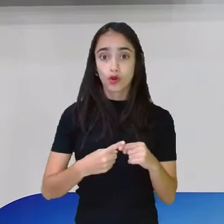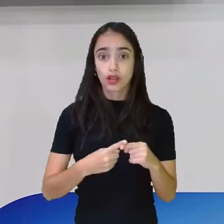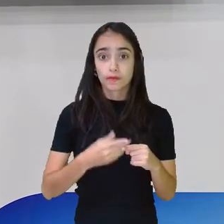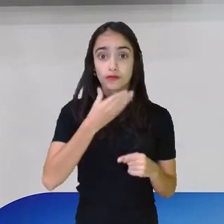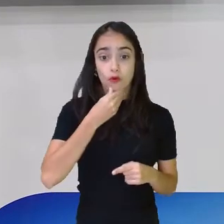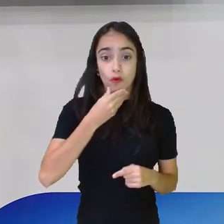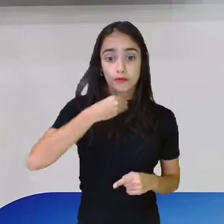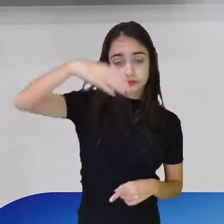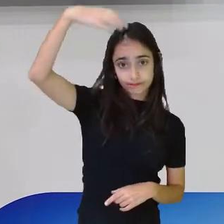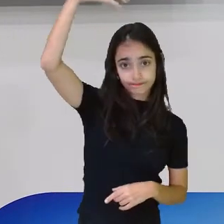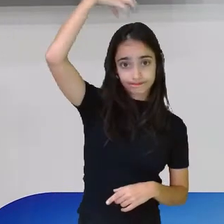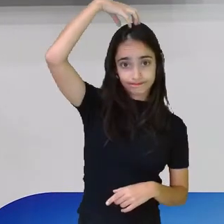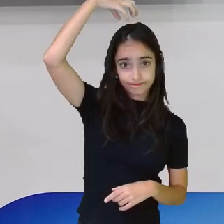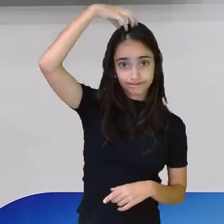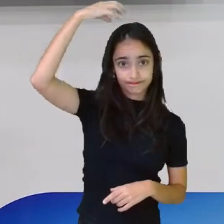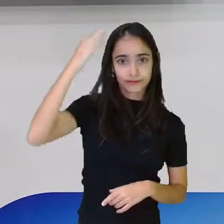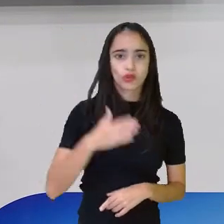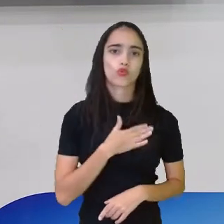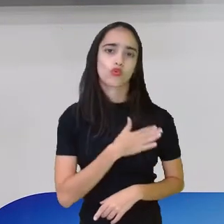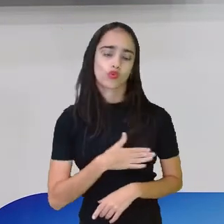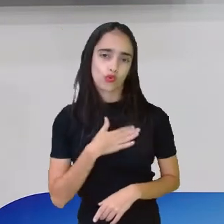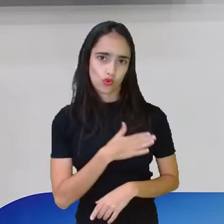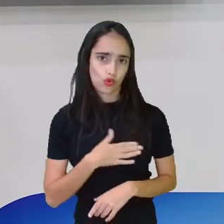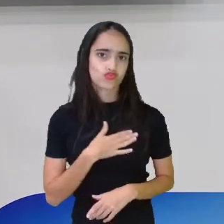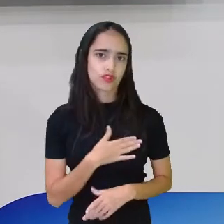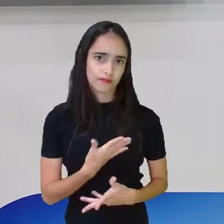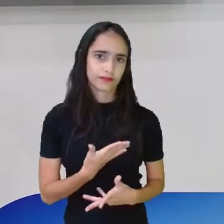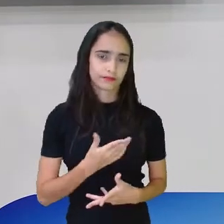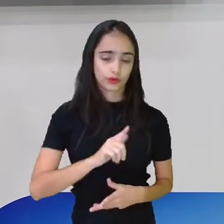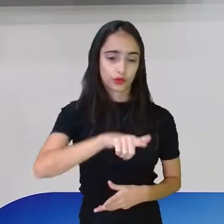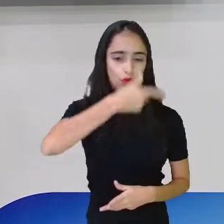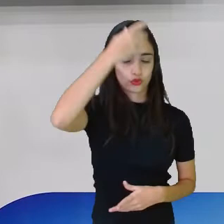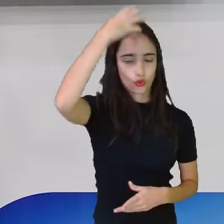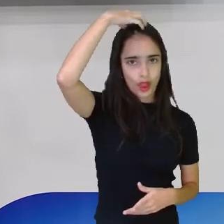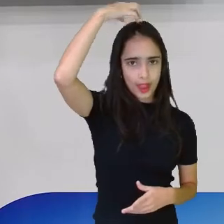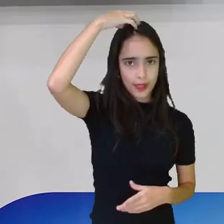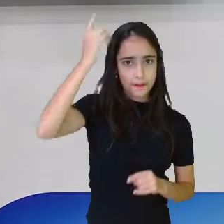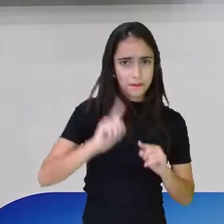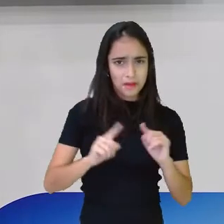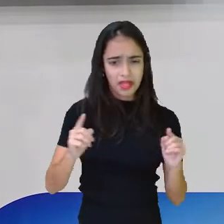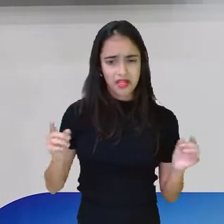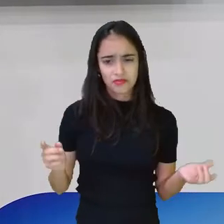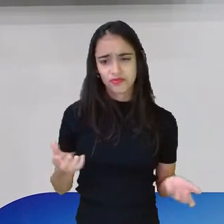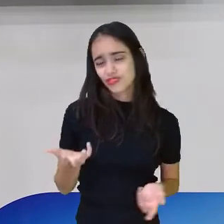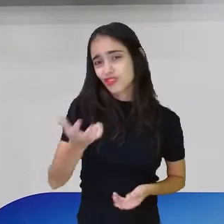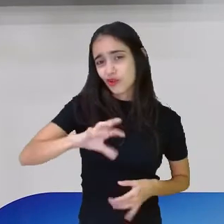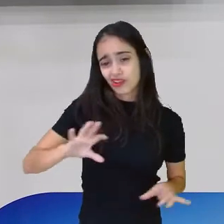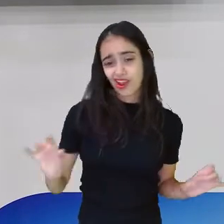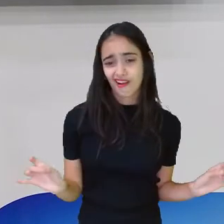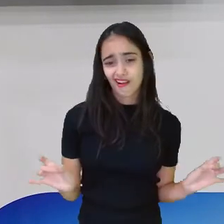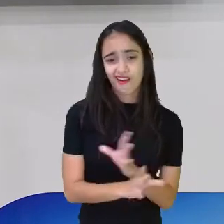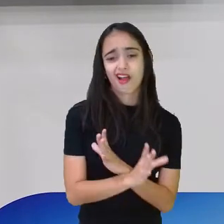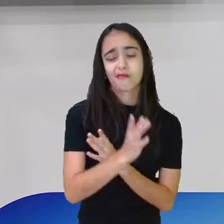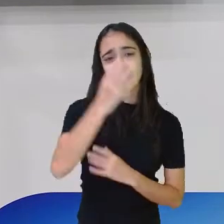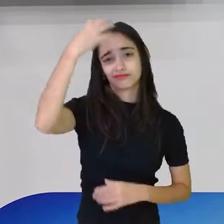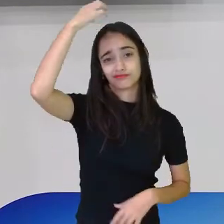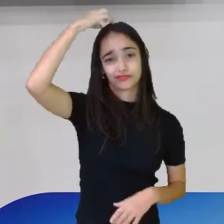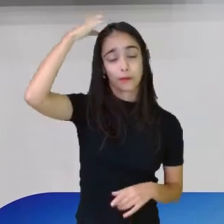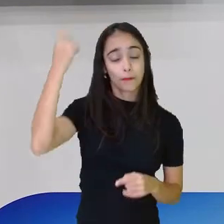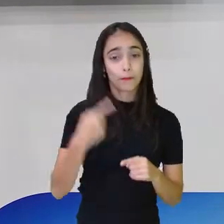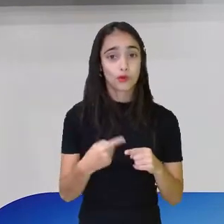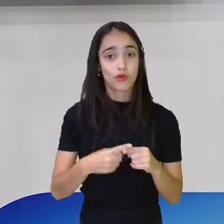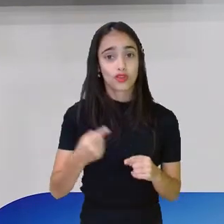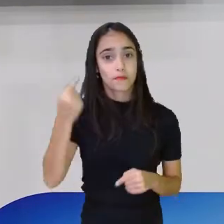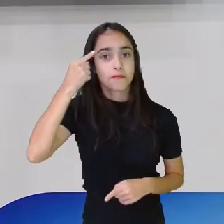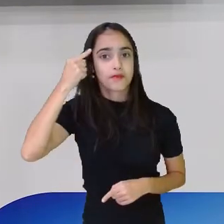monarquista? Ele gostava do rei. E ele não queria acabar com o reinado. Porque para ele, na cabeça dele, estava tudo certo.